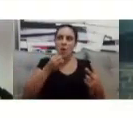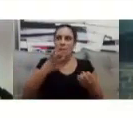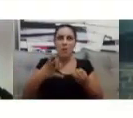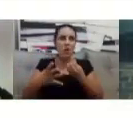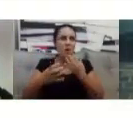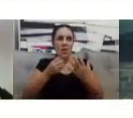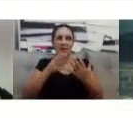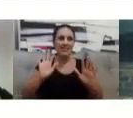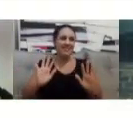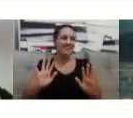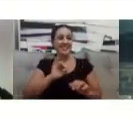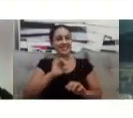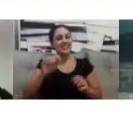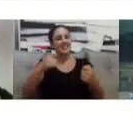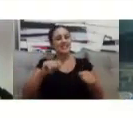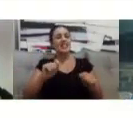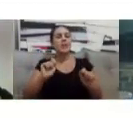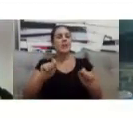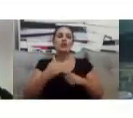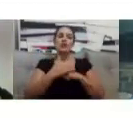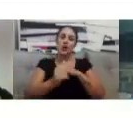aqui. Qualquer coisa, é só me chamar. Tá bom?